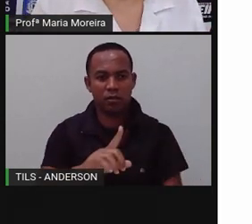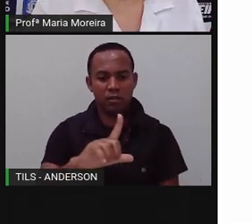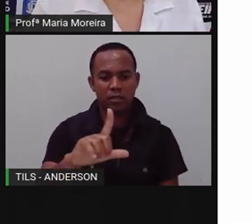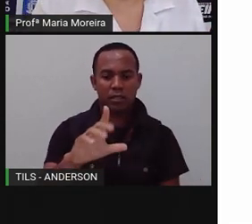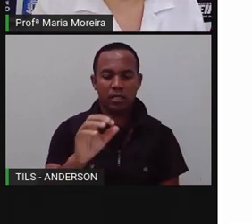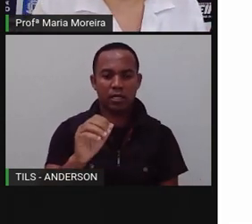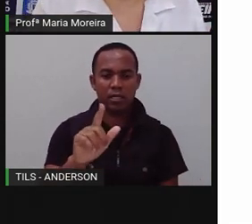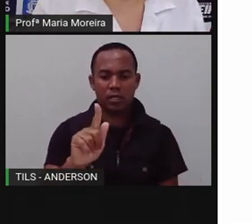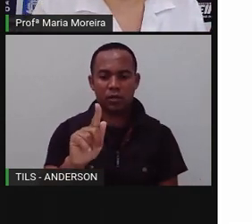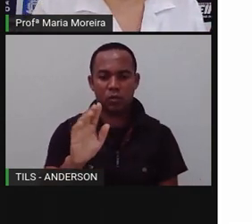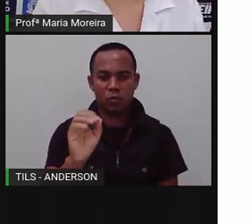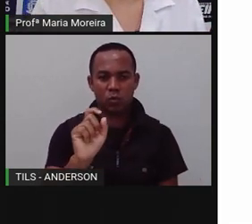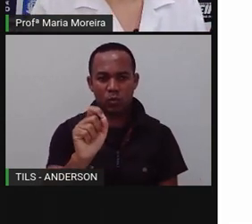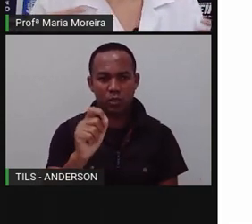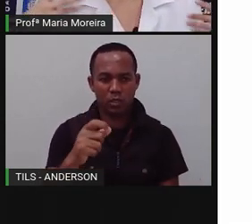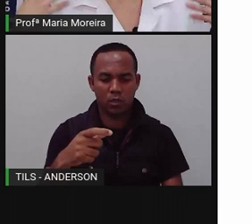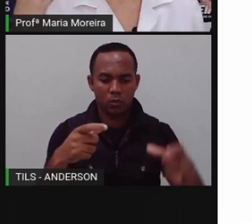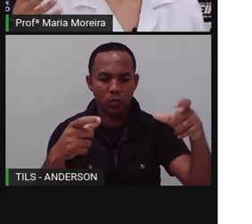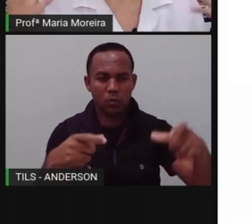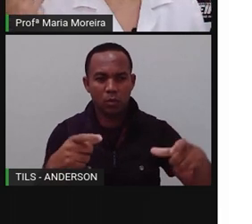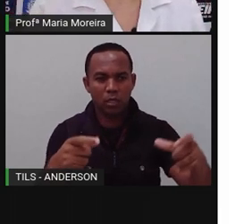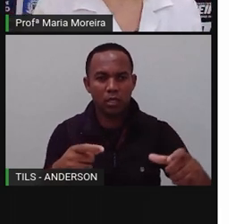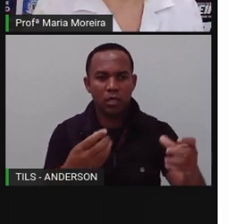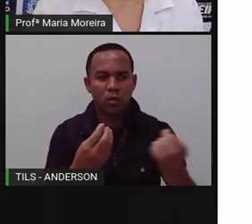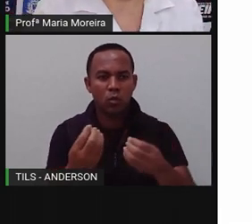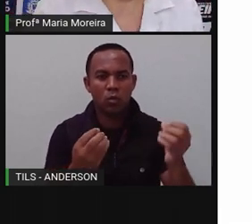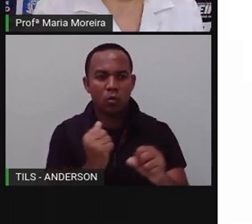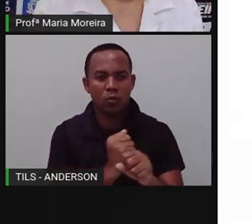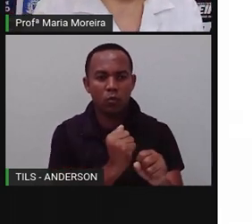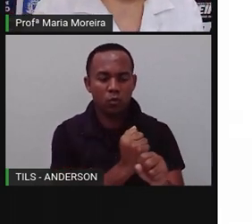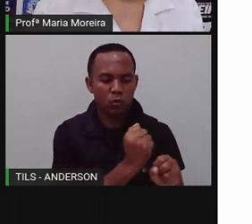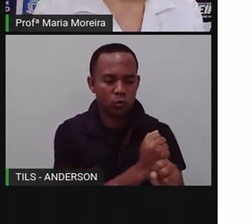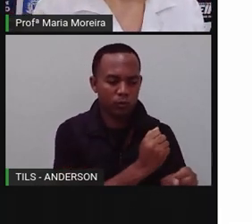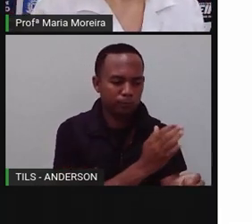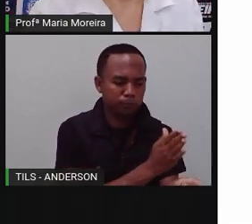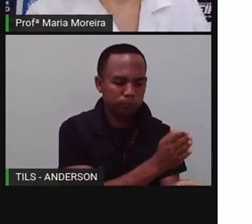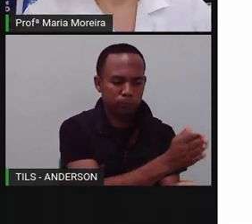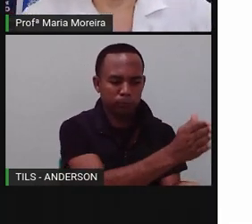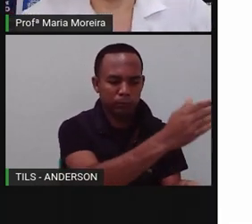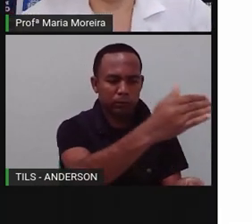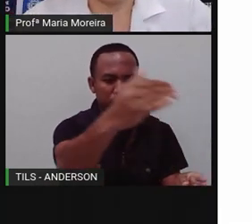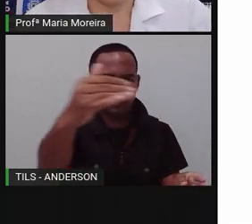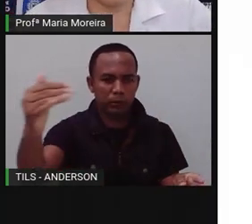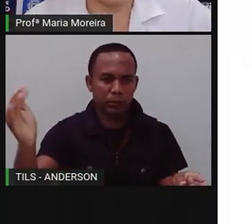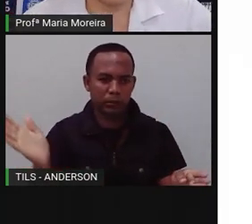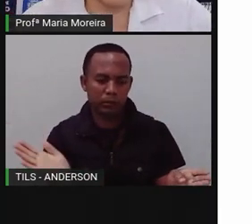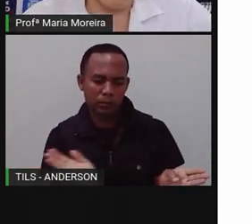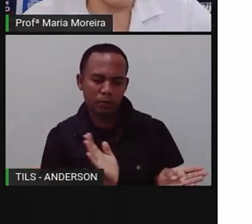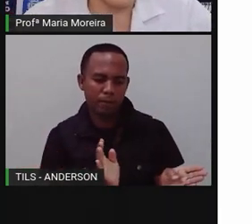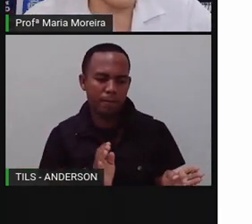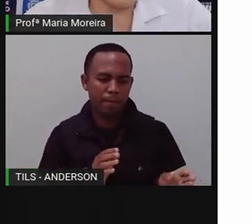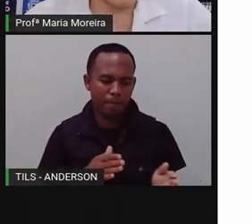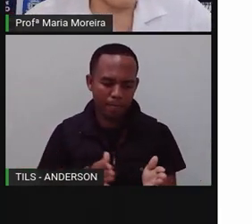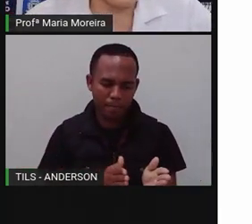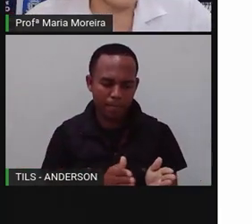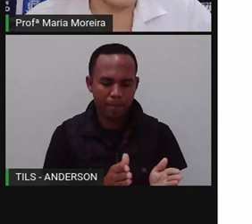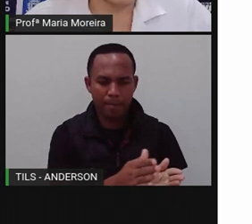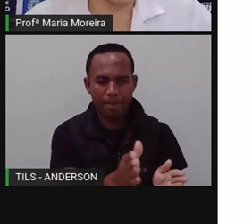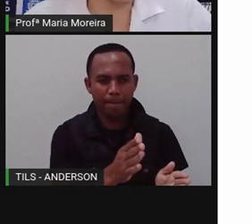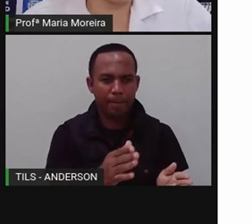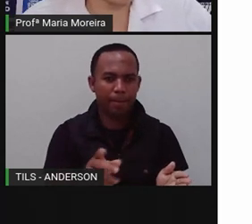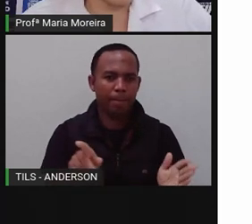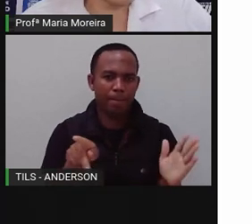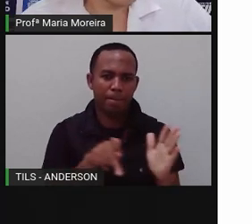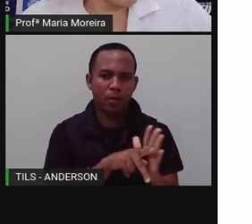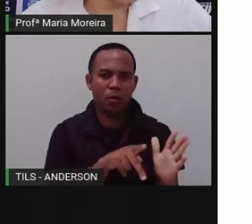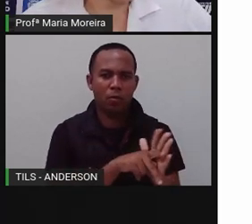vídeos aí na internet de como construírem um lago, né? Mas são habitats artificiais.